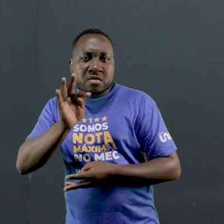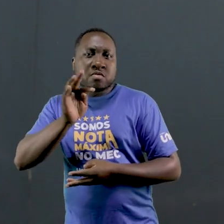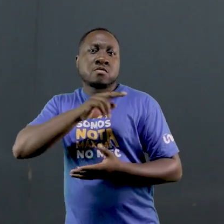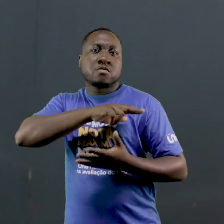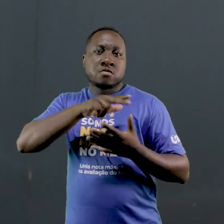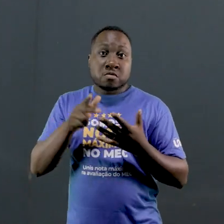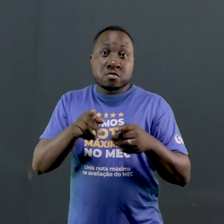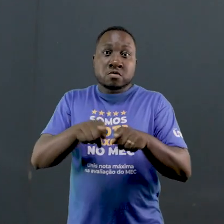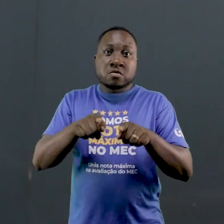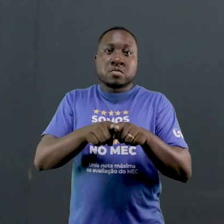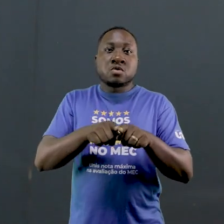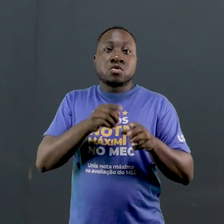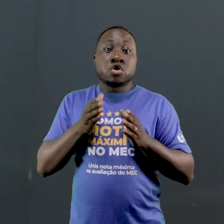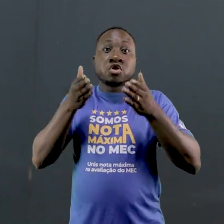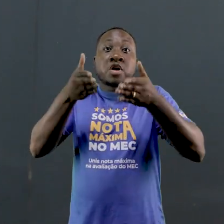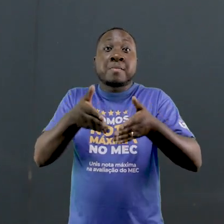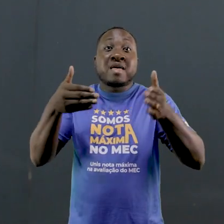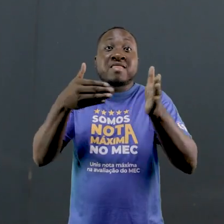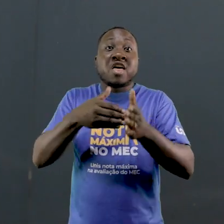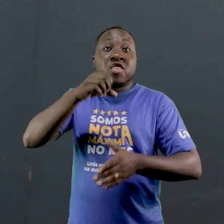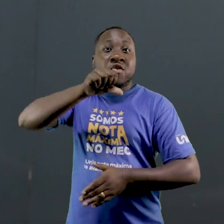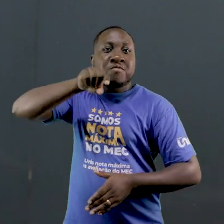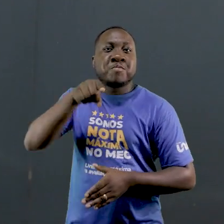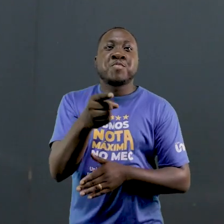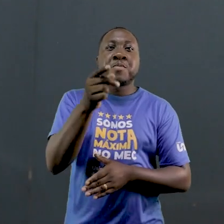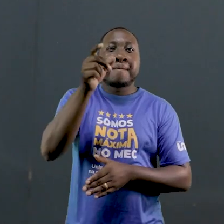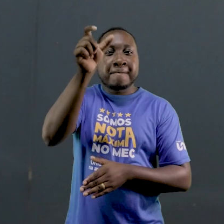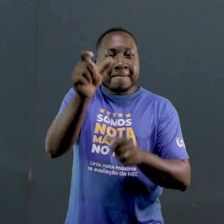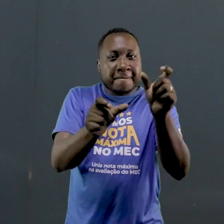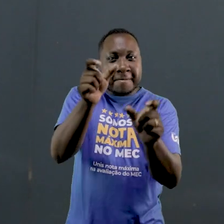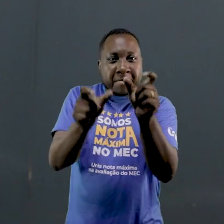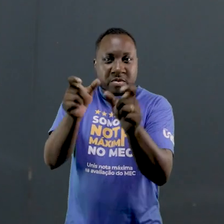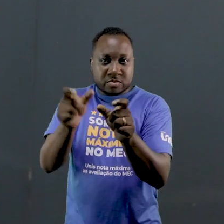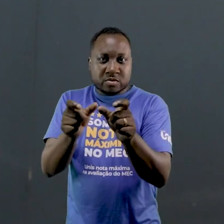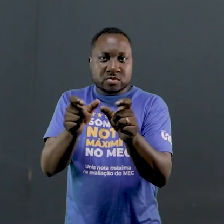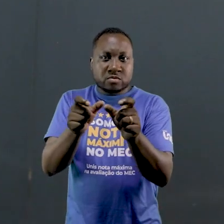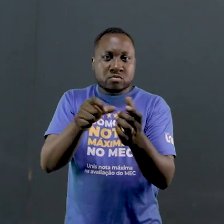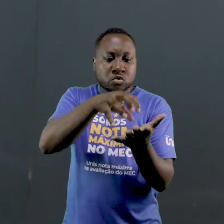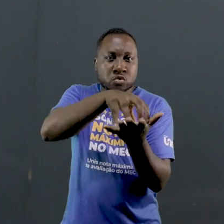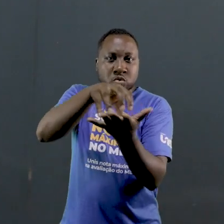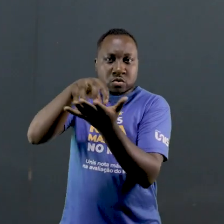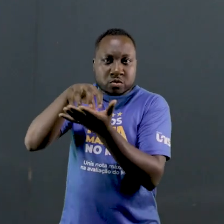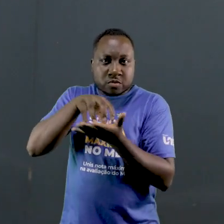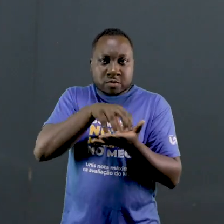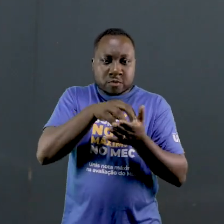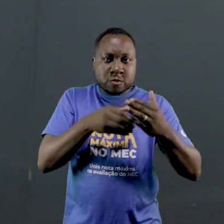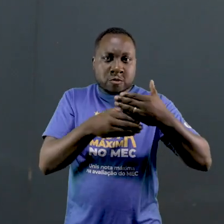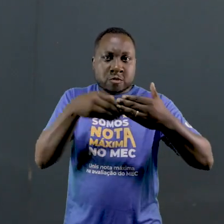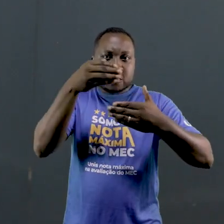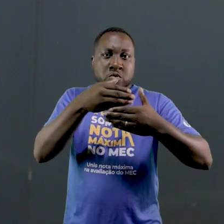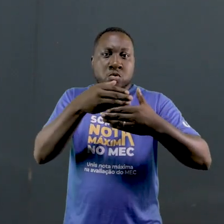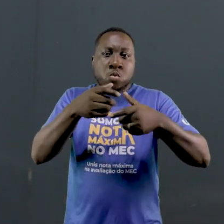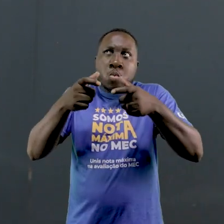pessoa com deficiência e neurodiversidade. E assim, impactamos mais de 9 mil pessoas. Em cada unidade, estamos